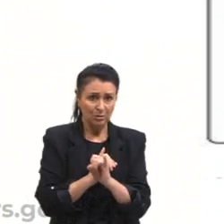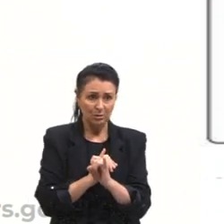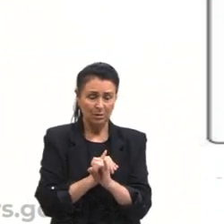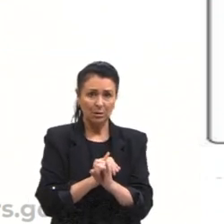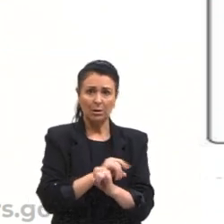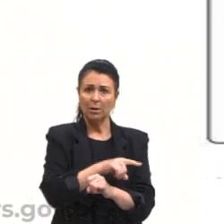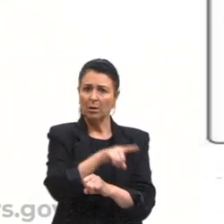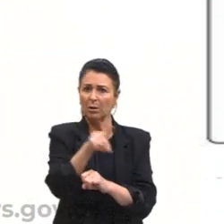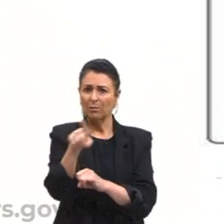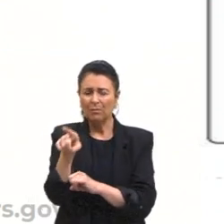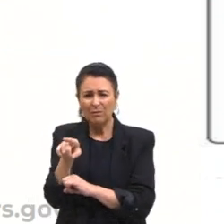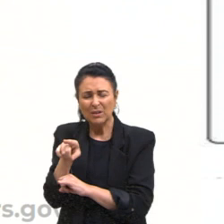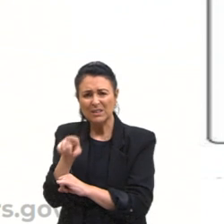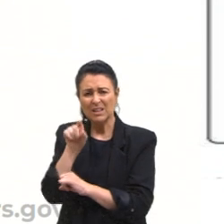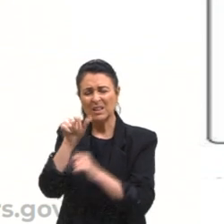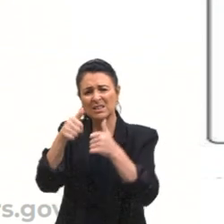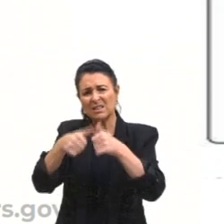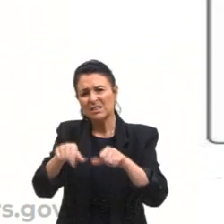Orkut? Estou